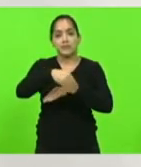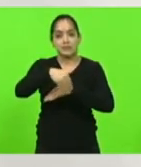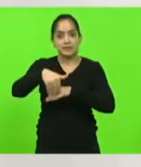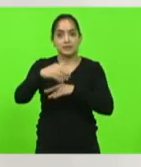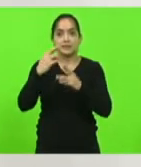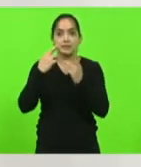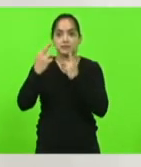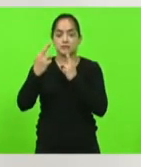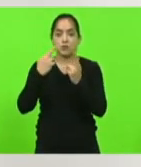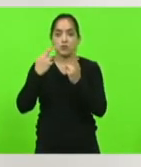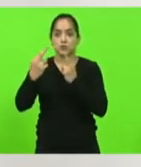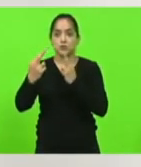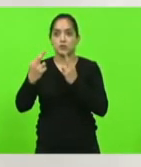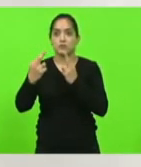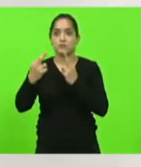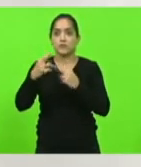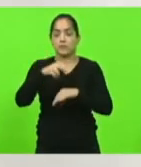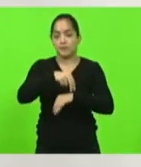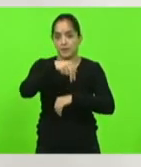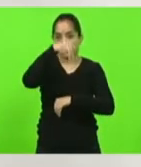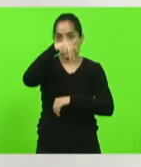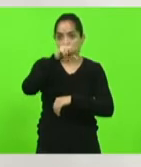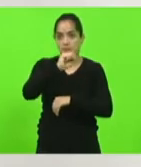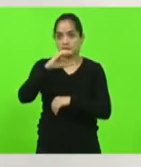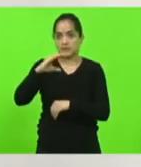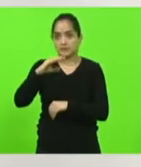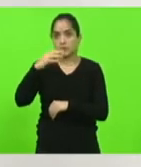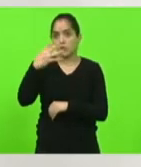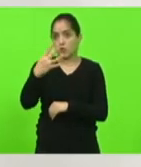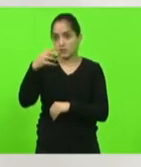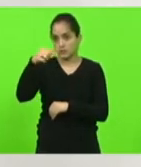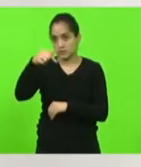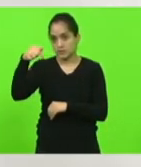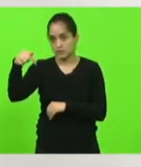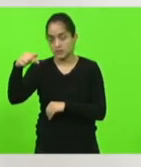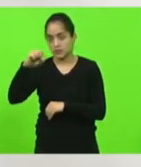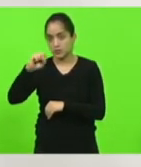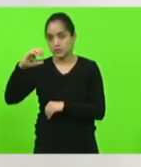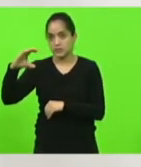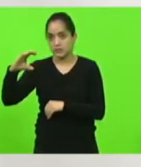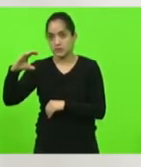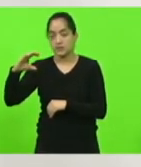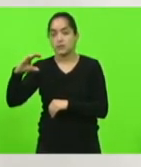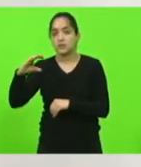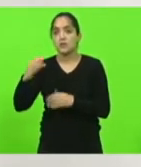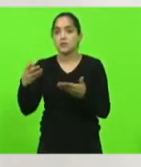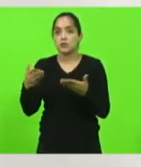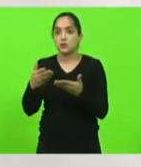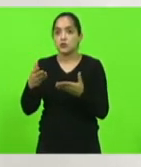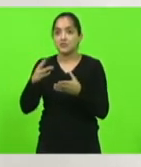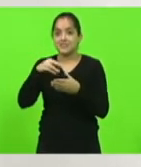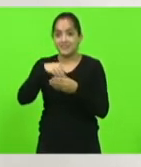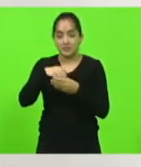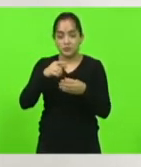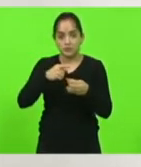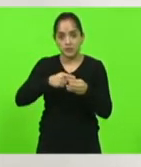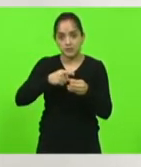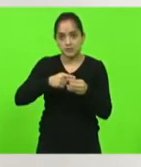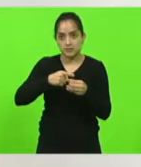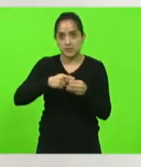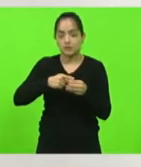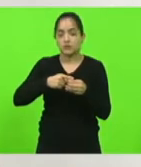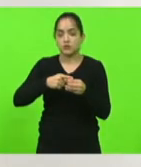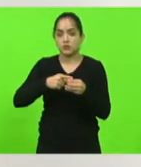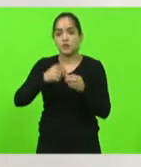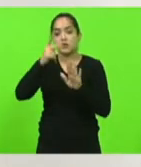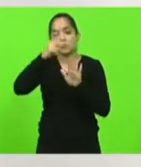do Planalto Norte que é a SC 477 que hoje passa por dentro da cidade do Doutor Pedrinho e que tem um